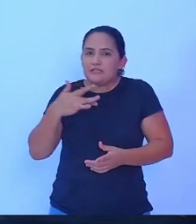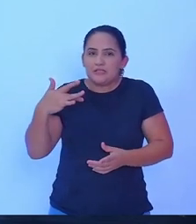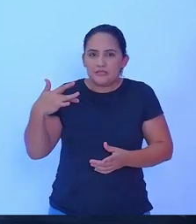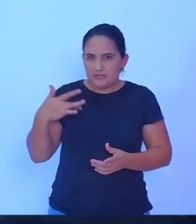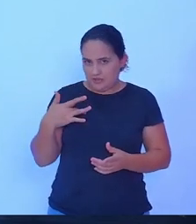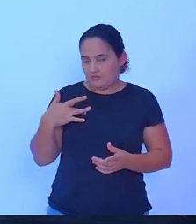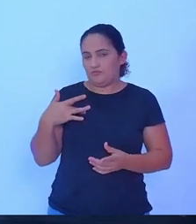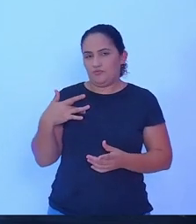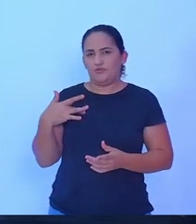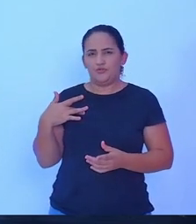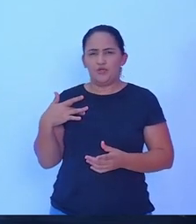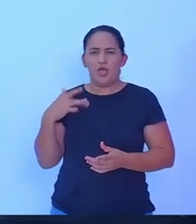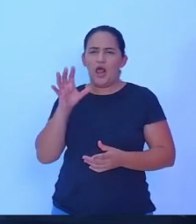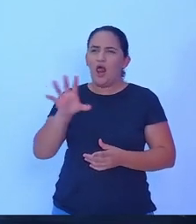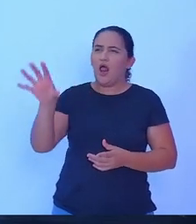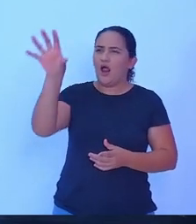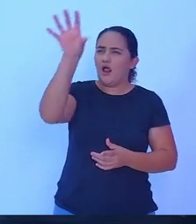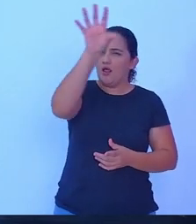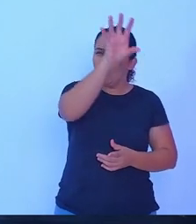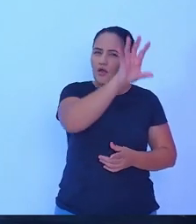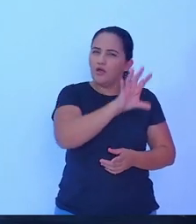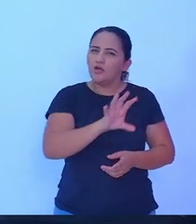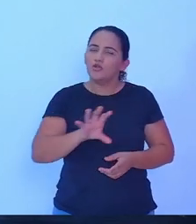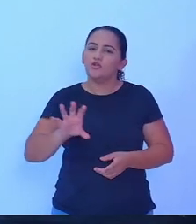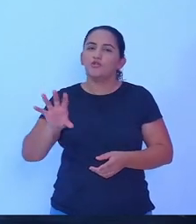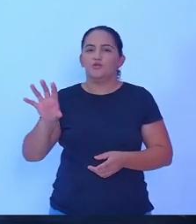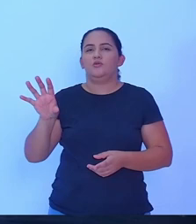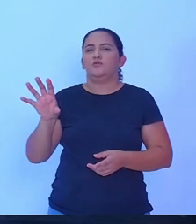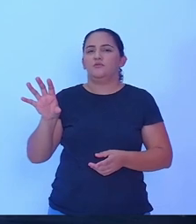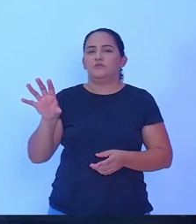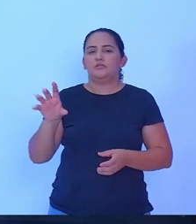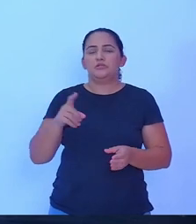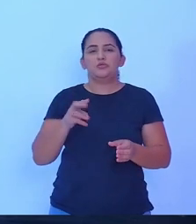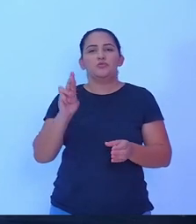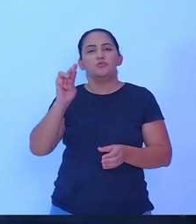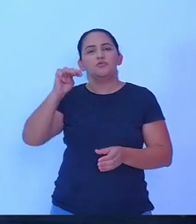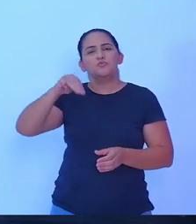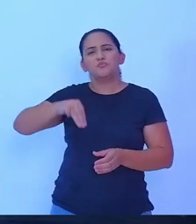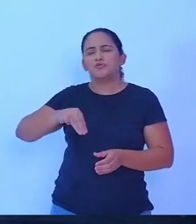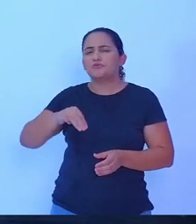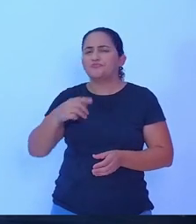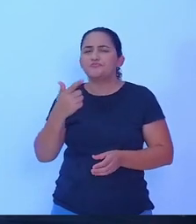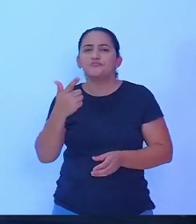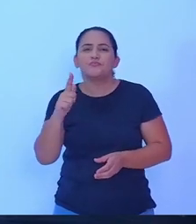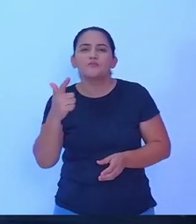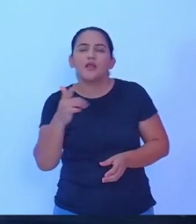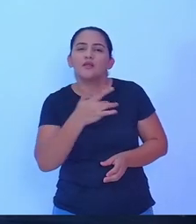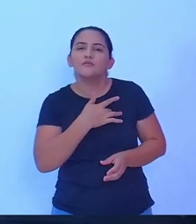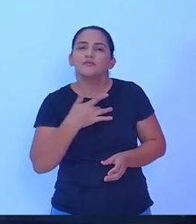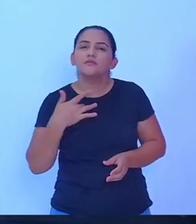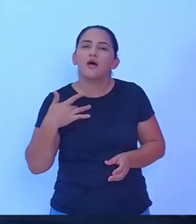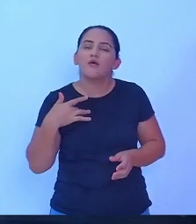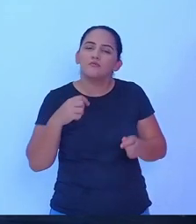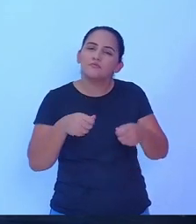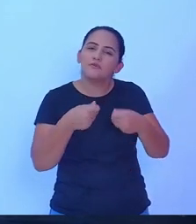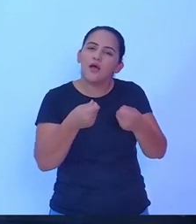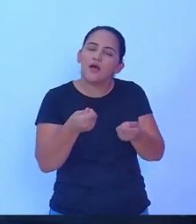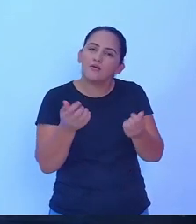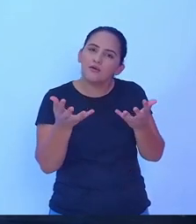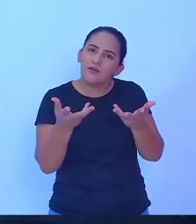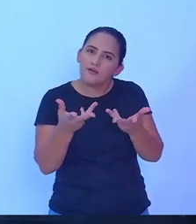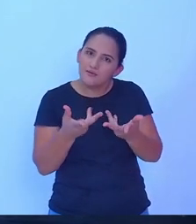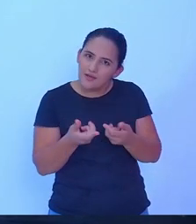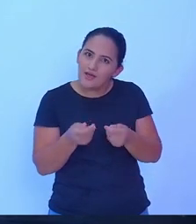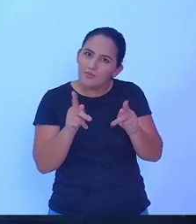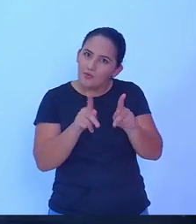da zona da mata. É o município que menos oferece uma saúde e qualidade para a sua população. O